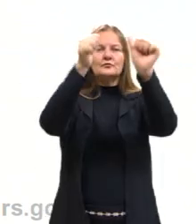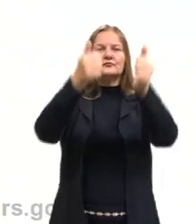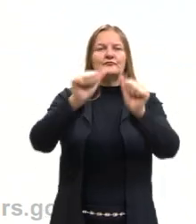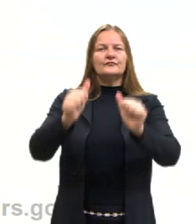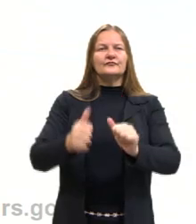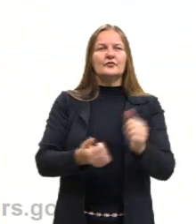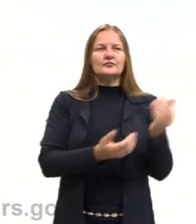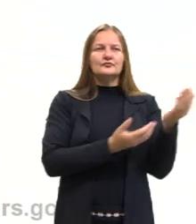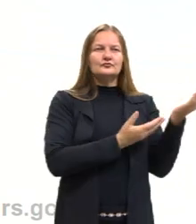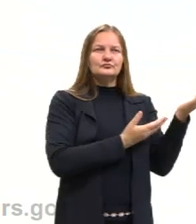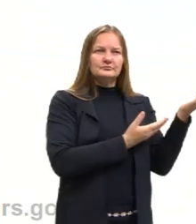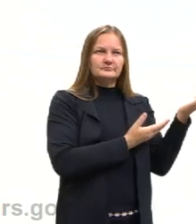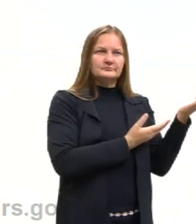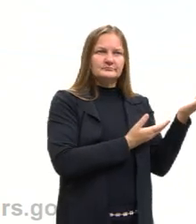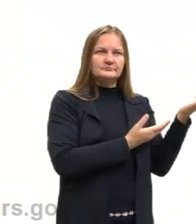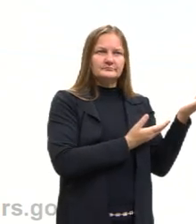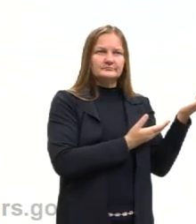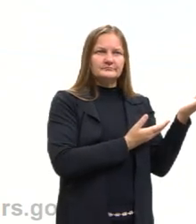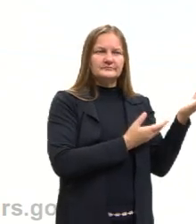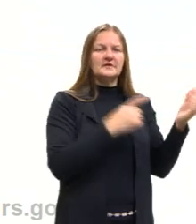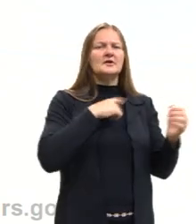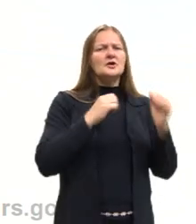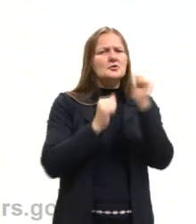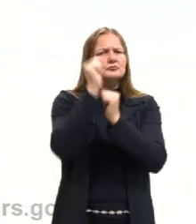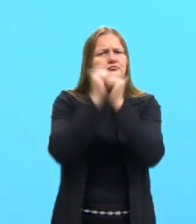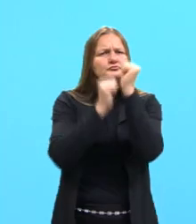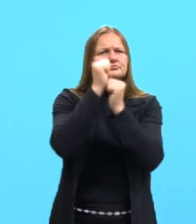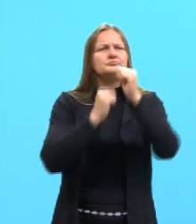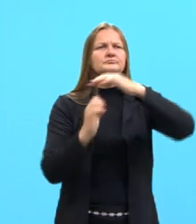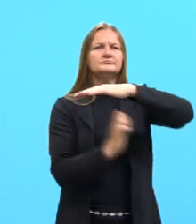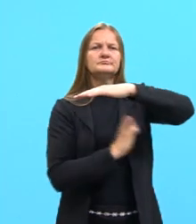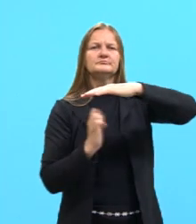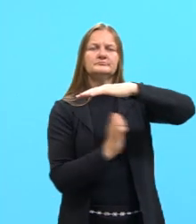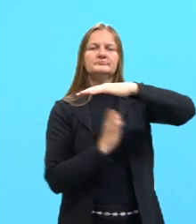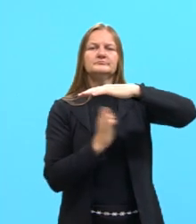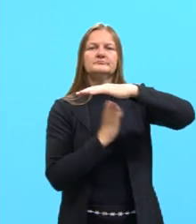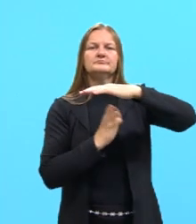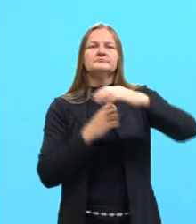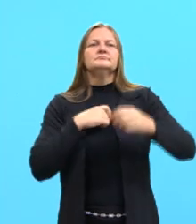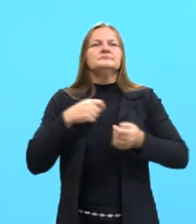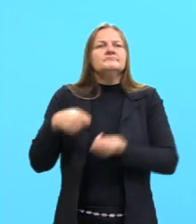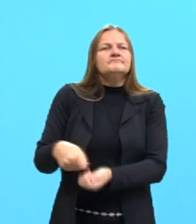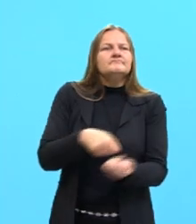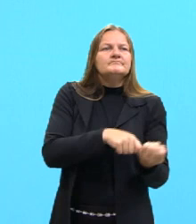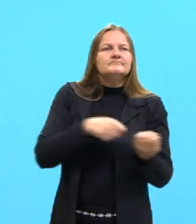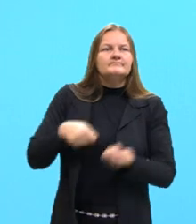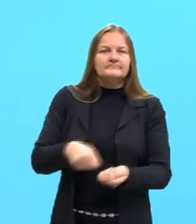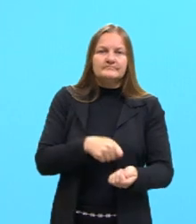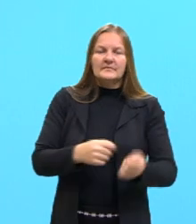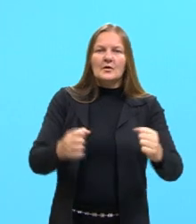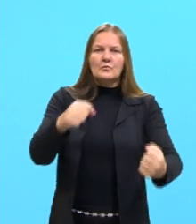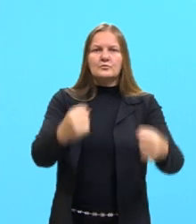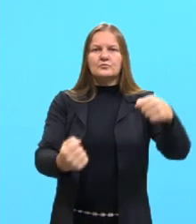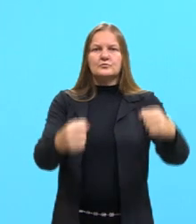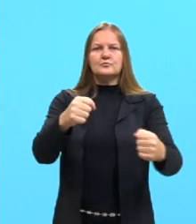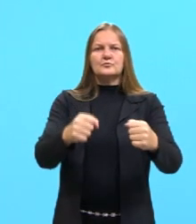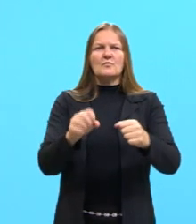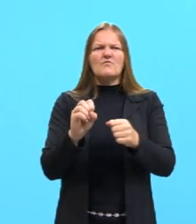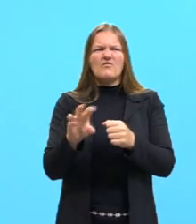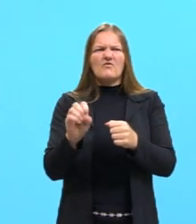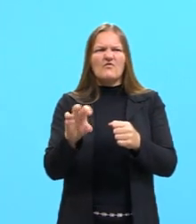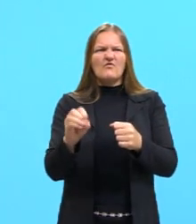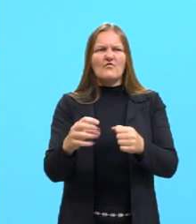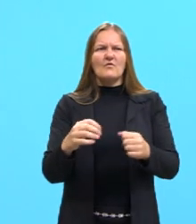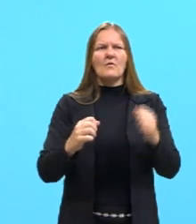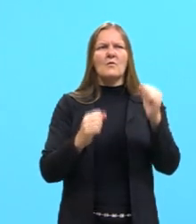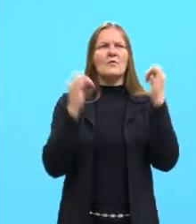lúdica. Nós estamos falando das indústrias, do escapamento dos veículos, do transporte,